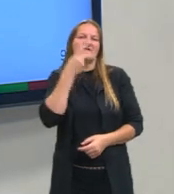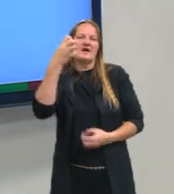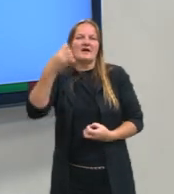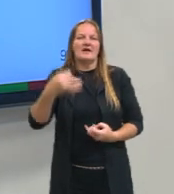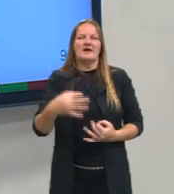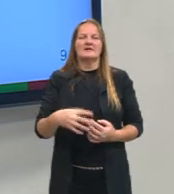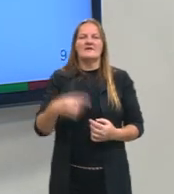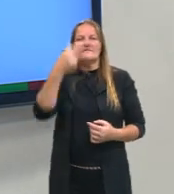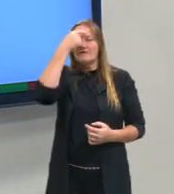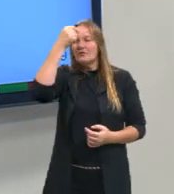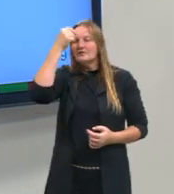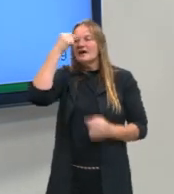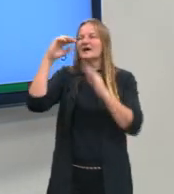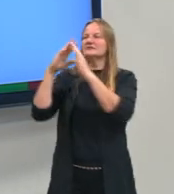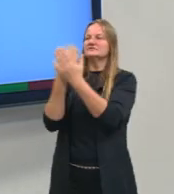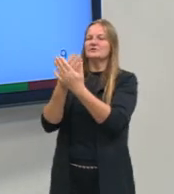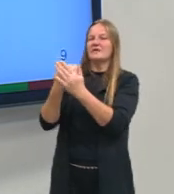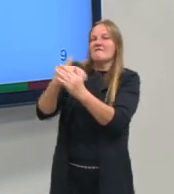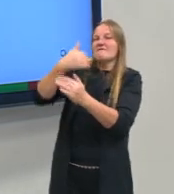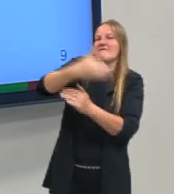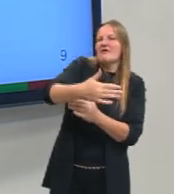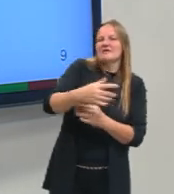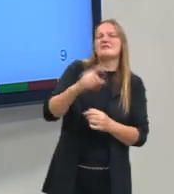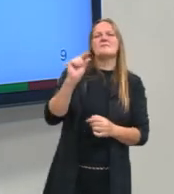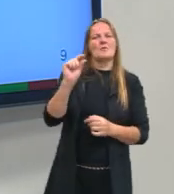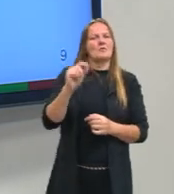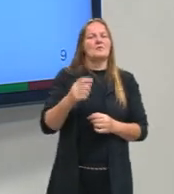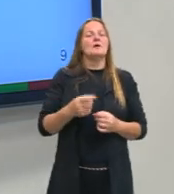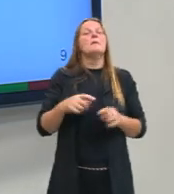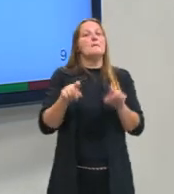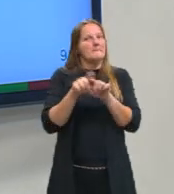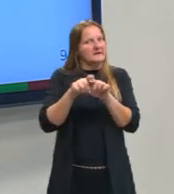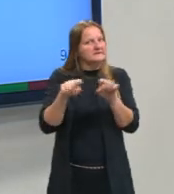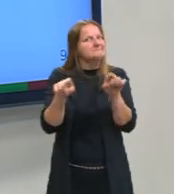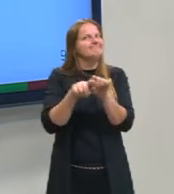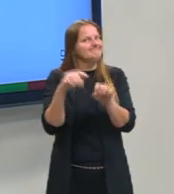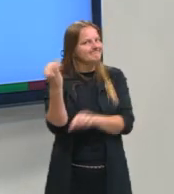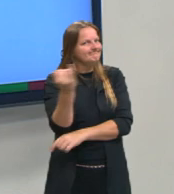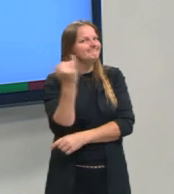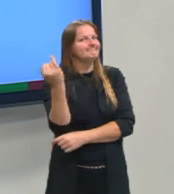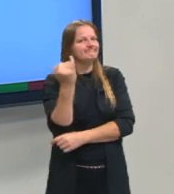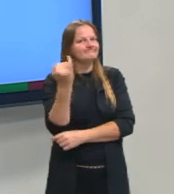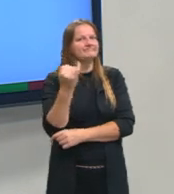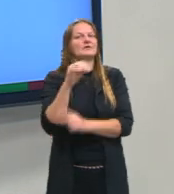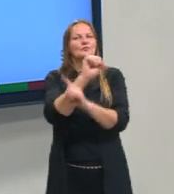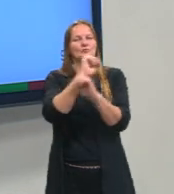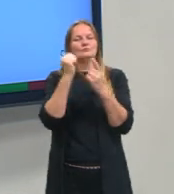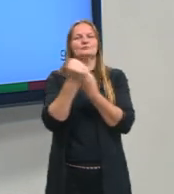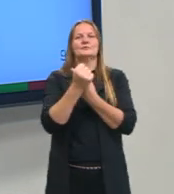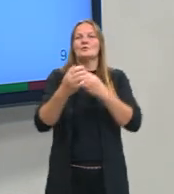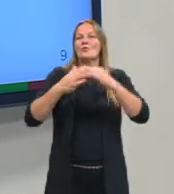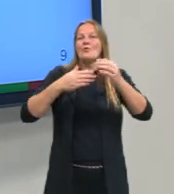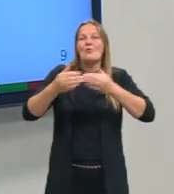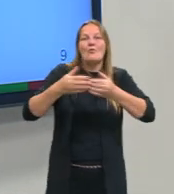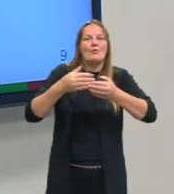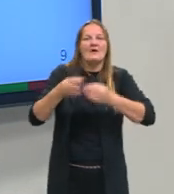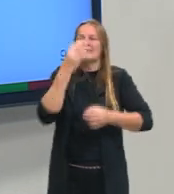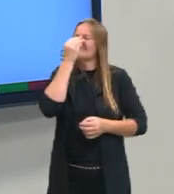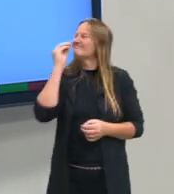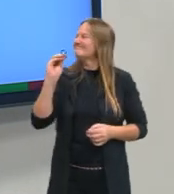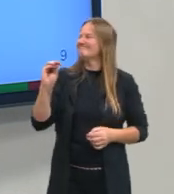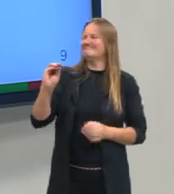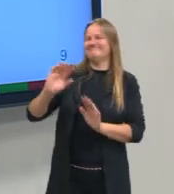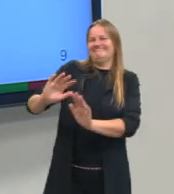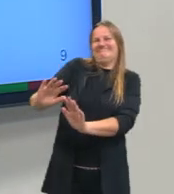das universidades, ele muito pouco aparece. Mas ele é tão relevante, tão importante socialmente, quanto qualquer outro preconceito.